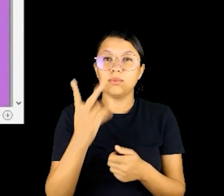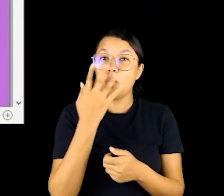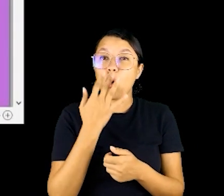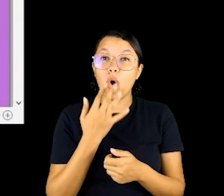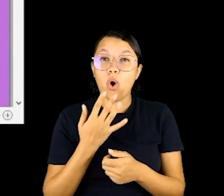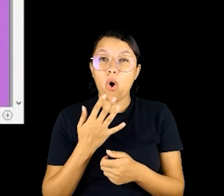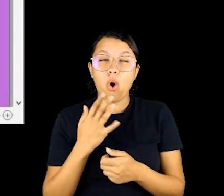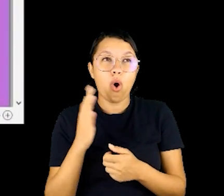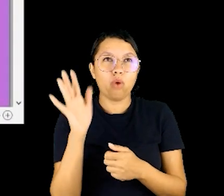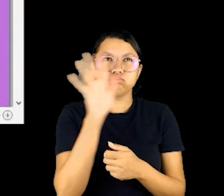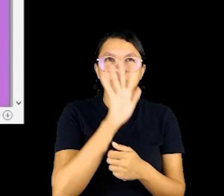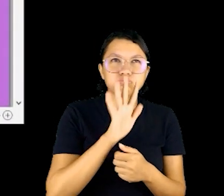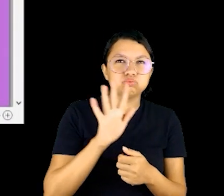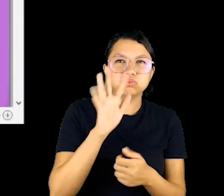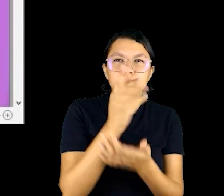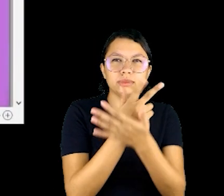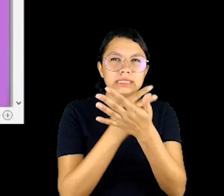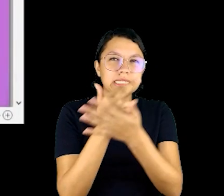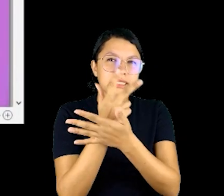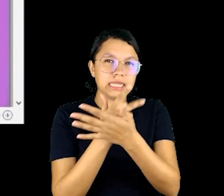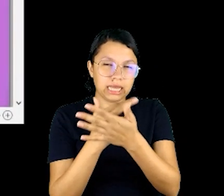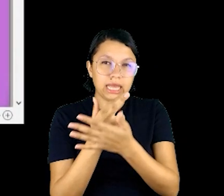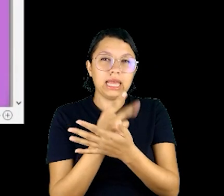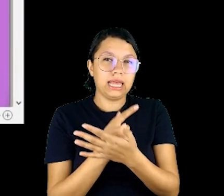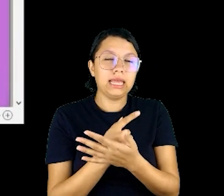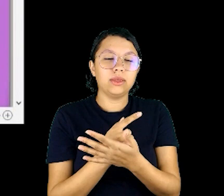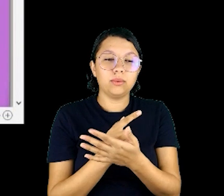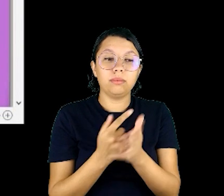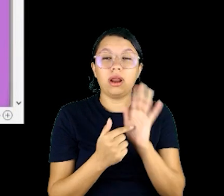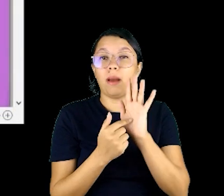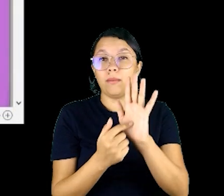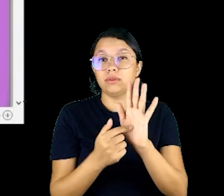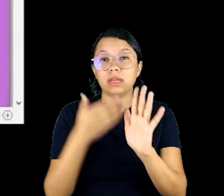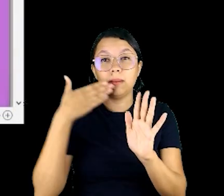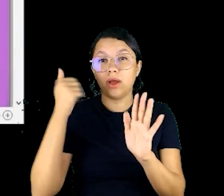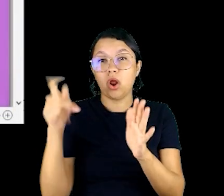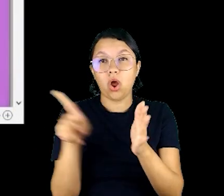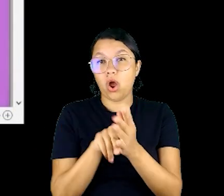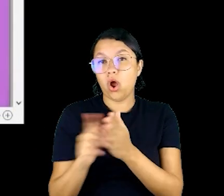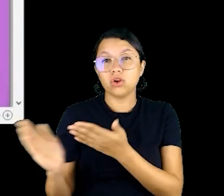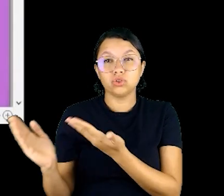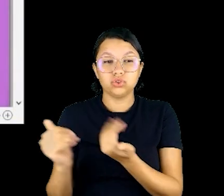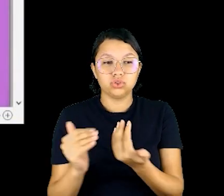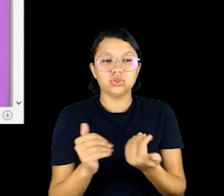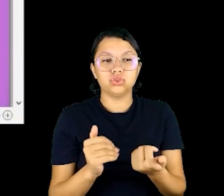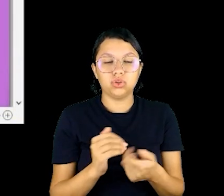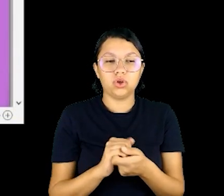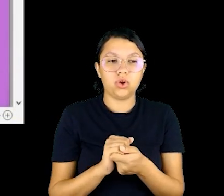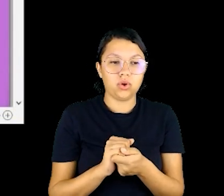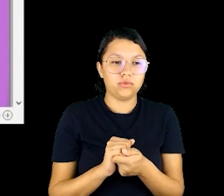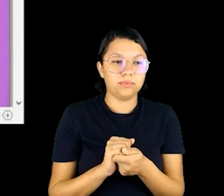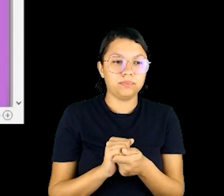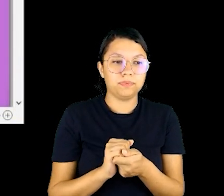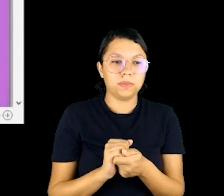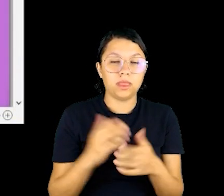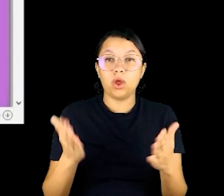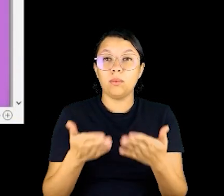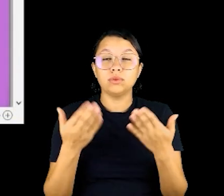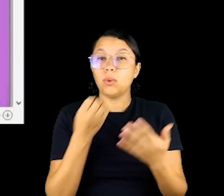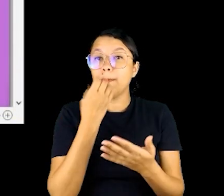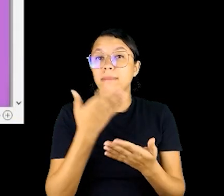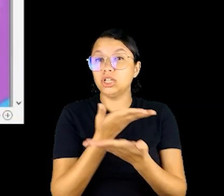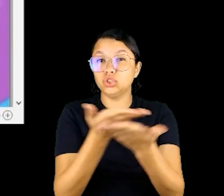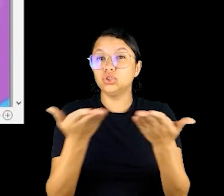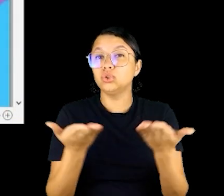sempre com essas cores e essas figurinhas aí para dar um, para dar um caráter mais lúdico, né? Para esse material, promoção do bem de todos,